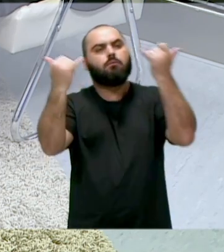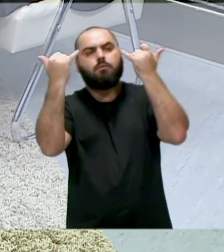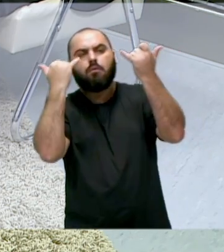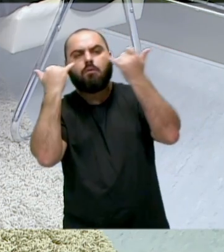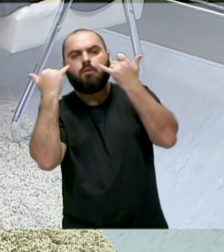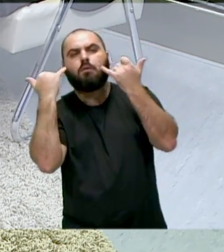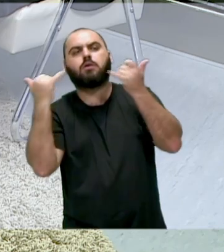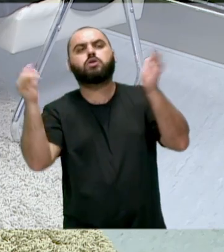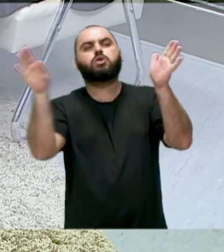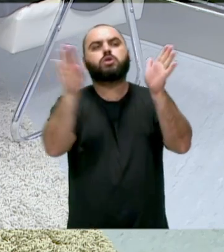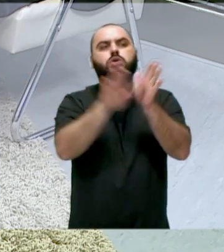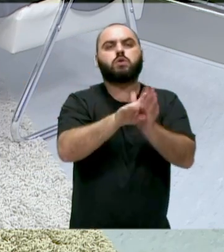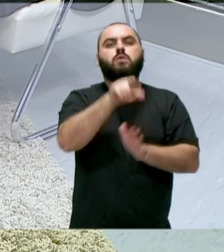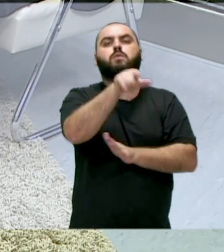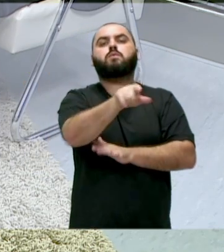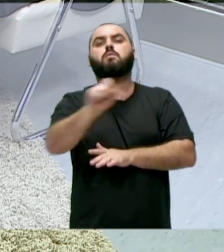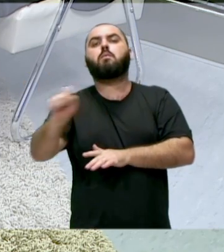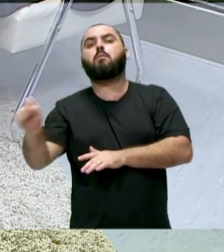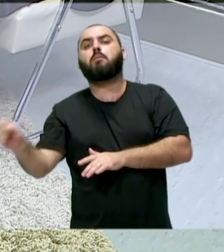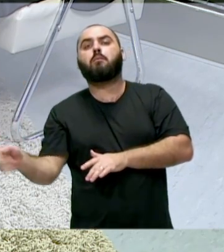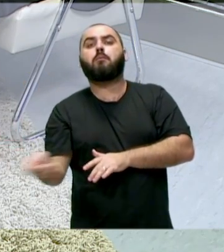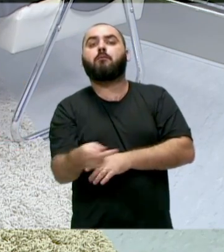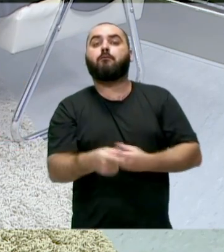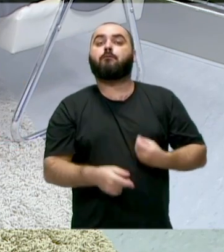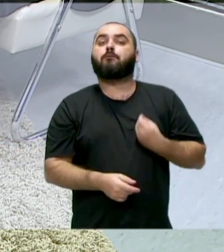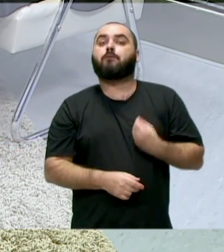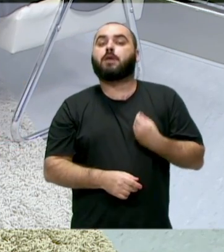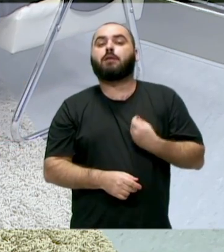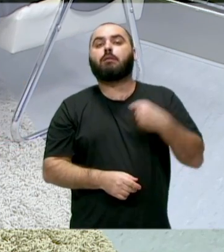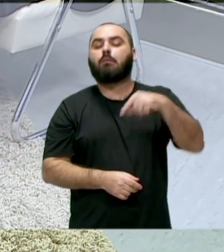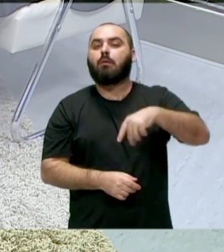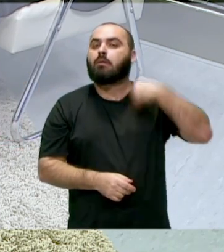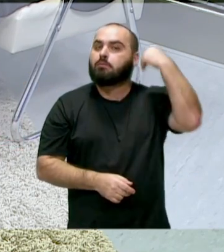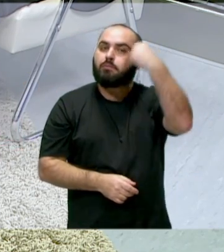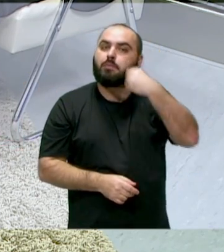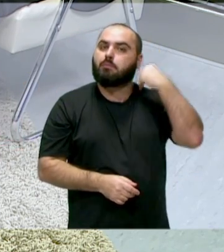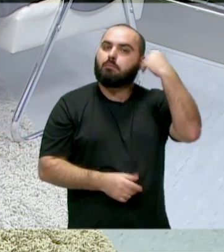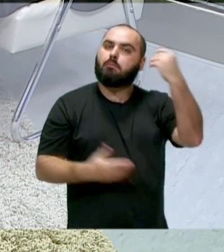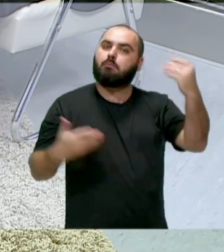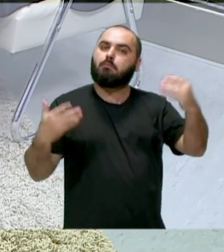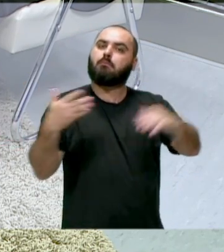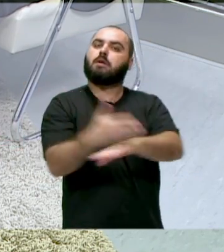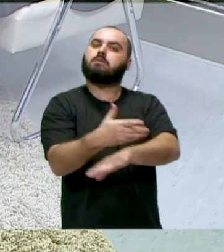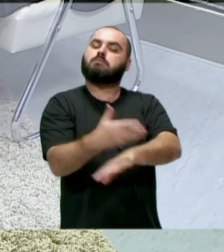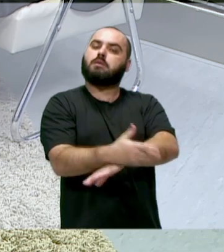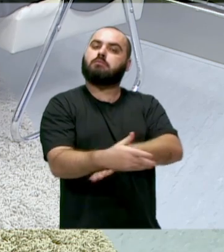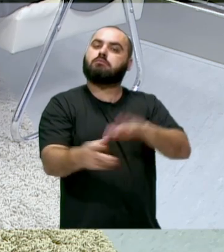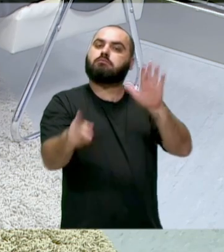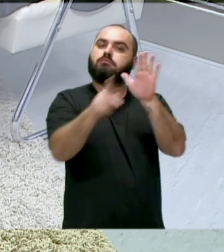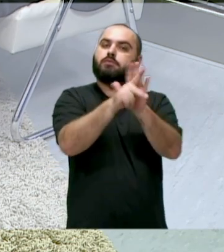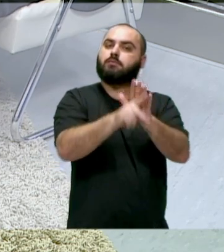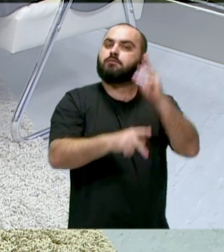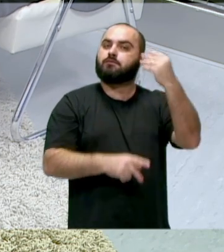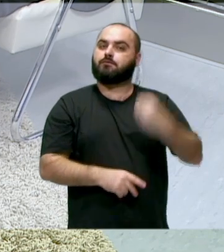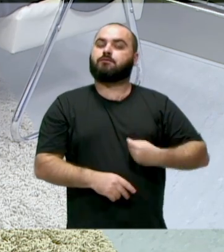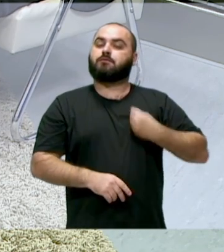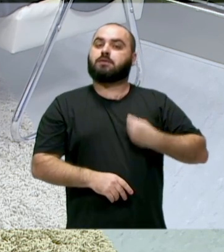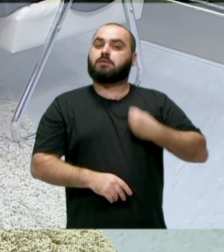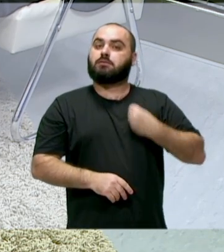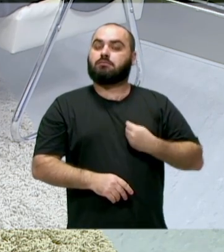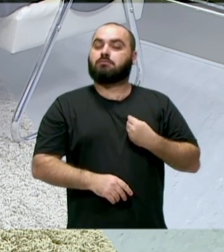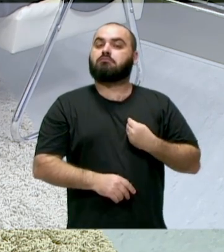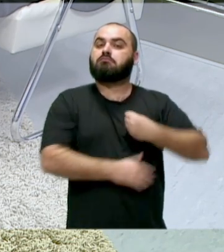oportunidade de estar aqui tendo essa experiência de participar da vida política numa